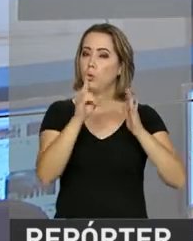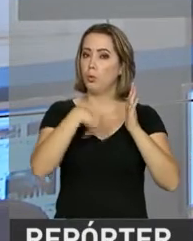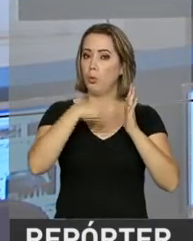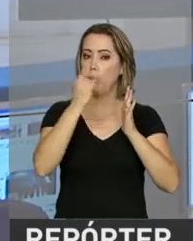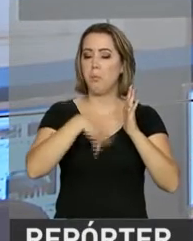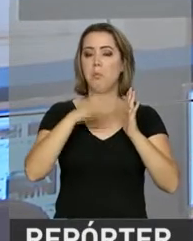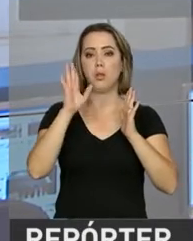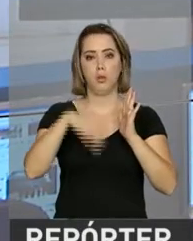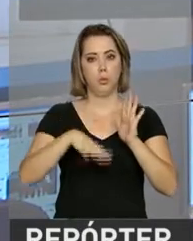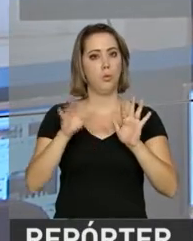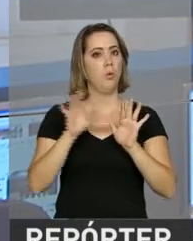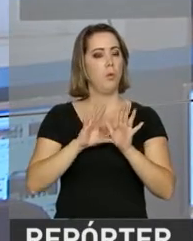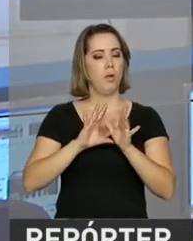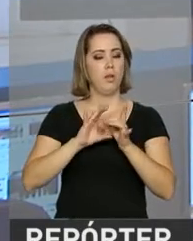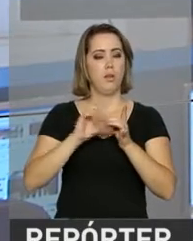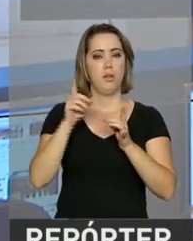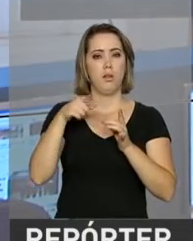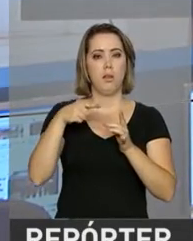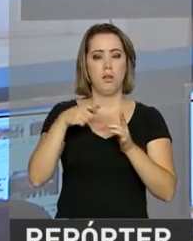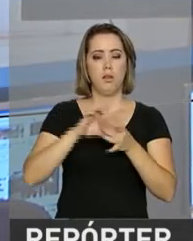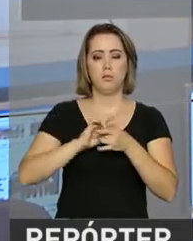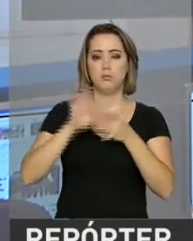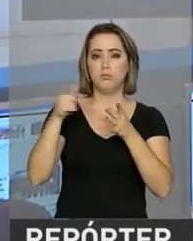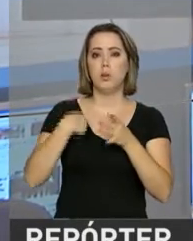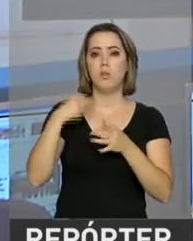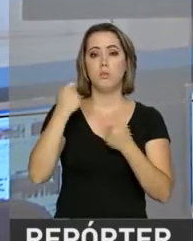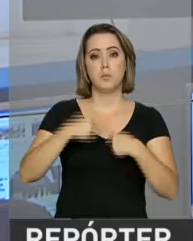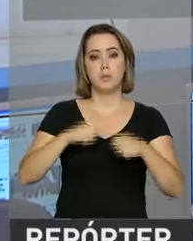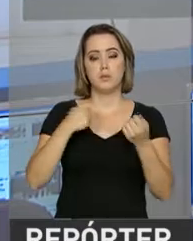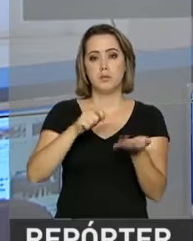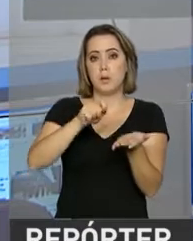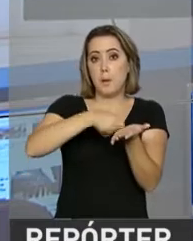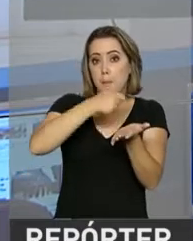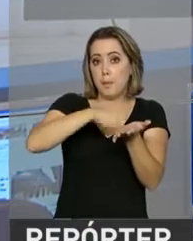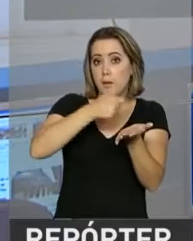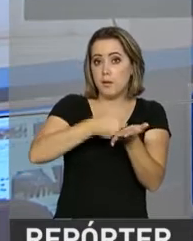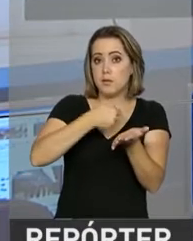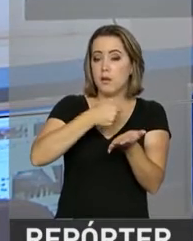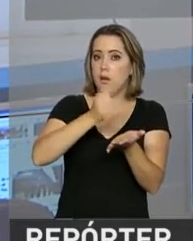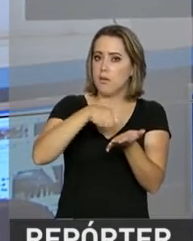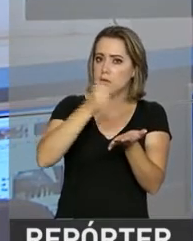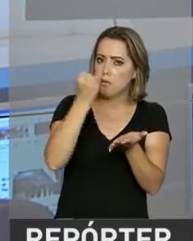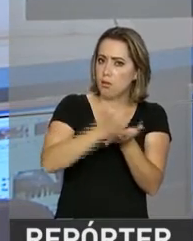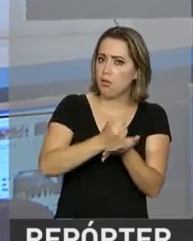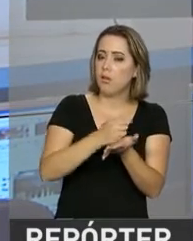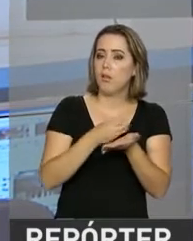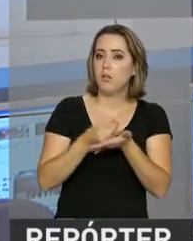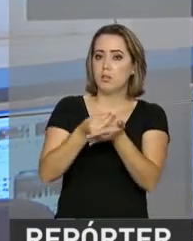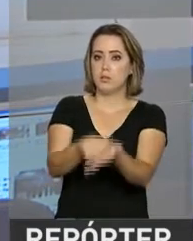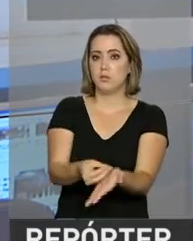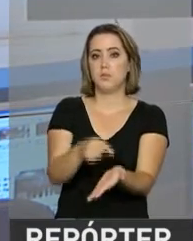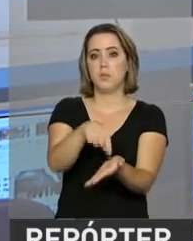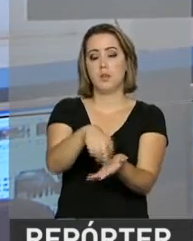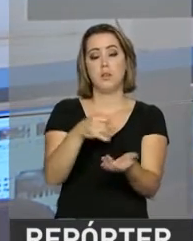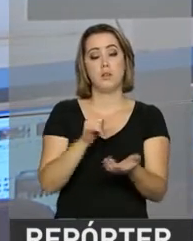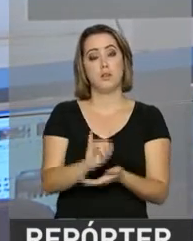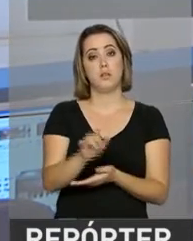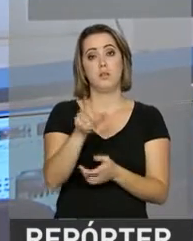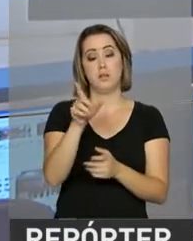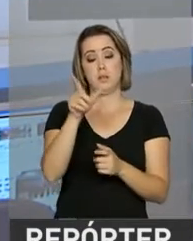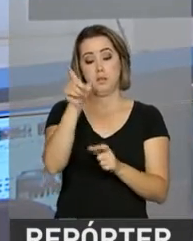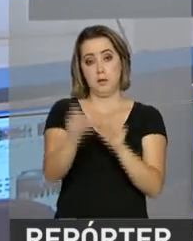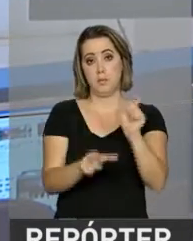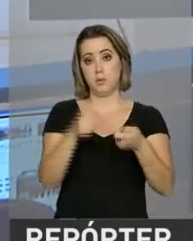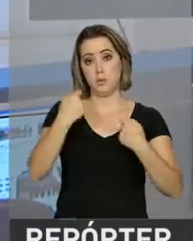automática e deve ser impressa, assinada e entregue ao trabalhador. Os empregados vão usar o documento para preencher